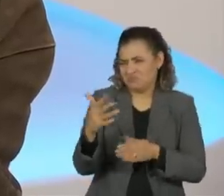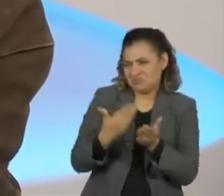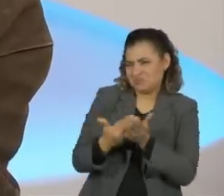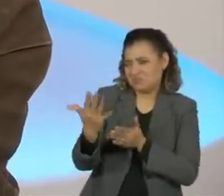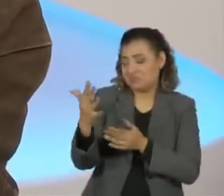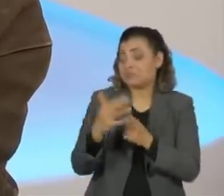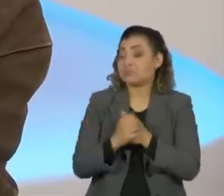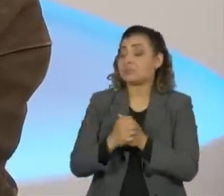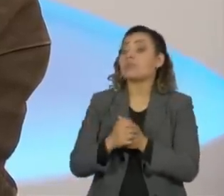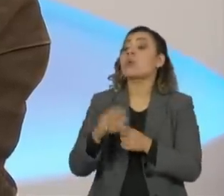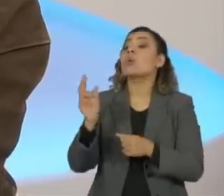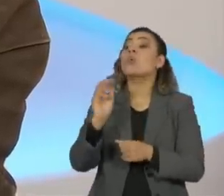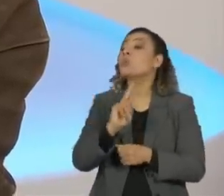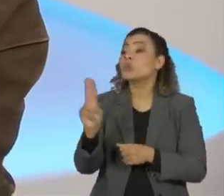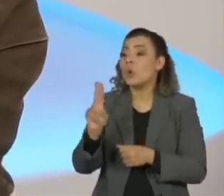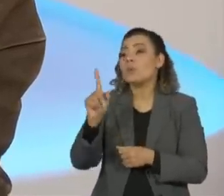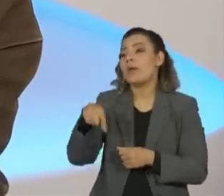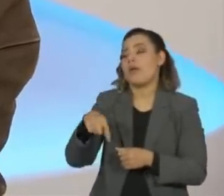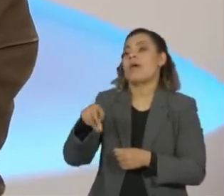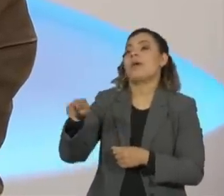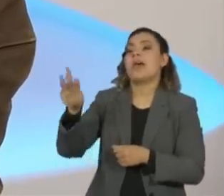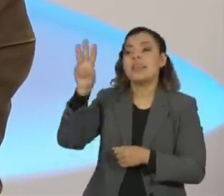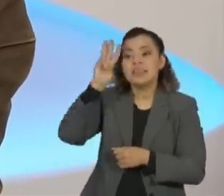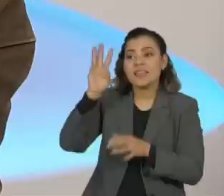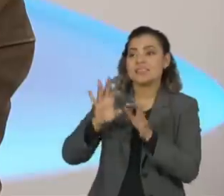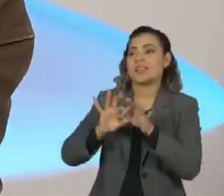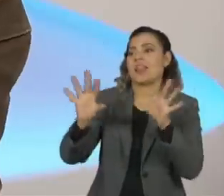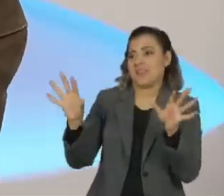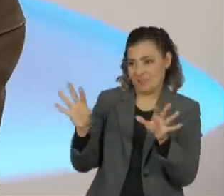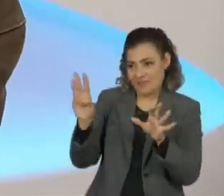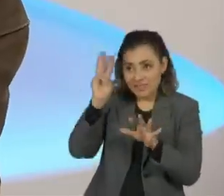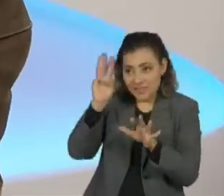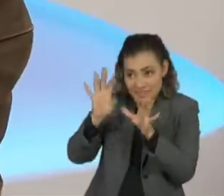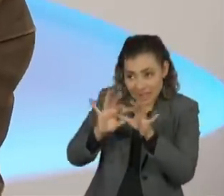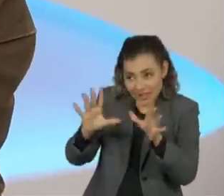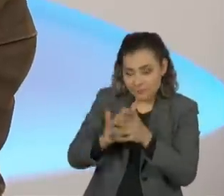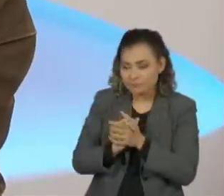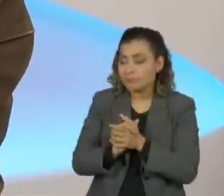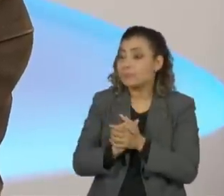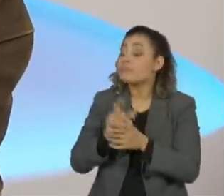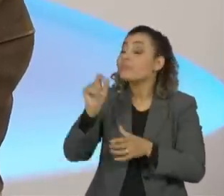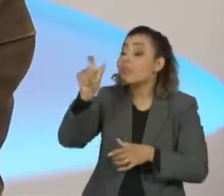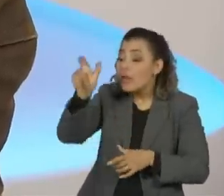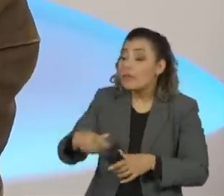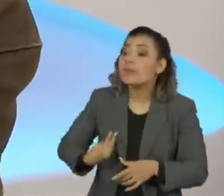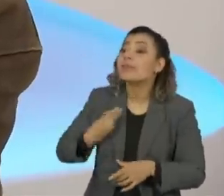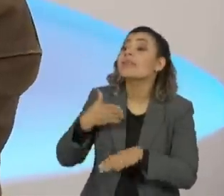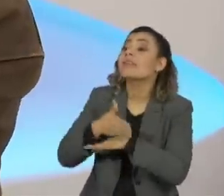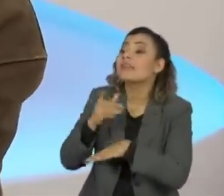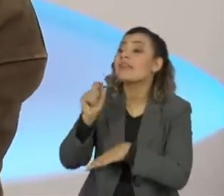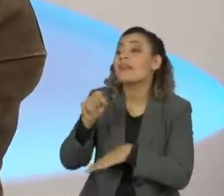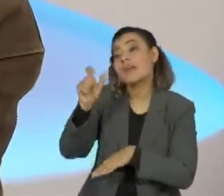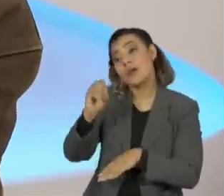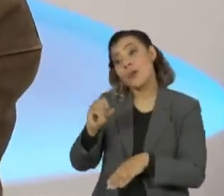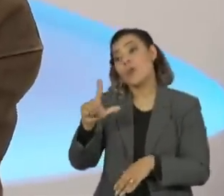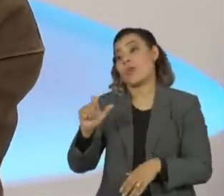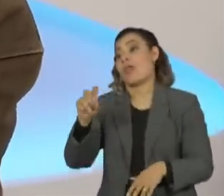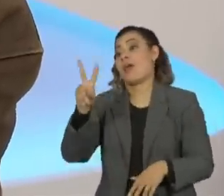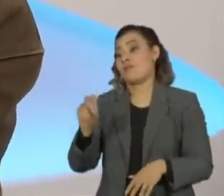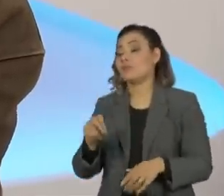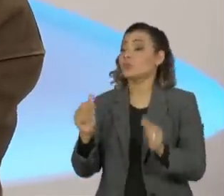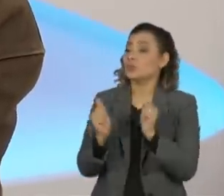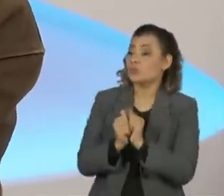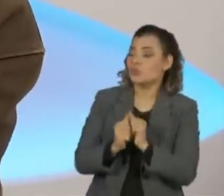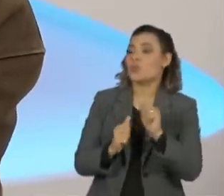chamado Terça Livre, e lá estava quem? Olavo de Carvalho com um cara, que é o Alando